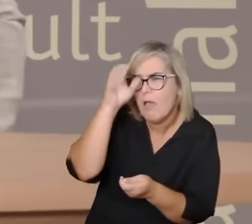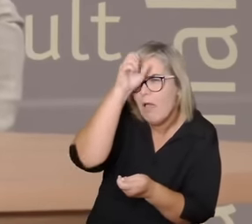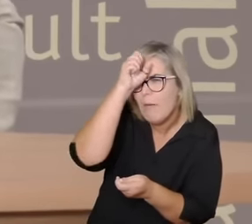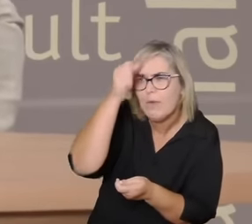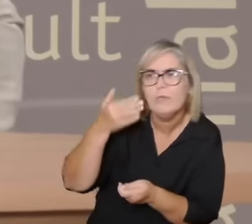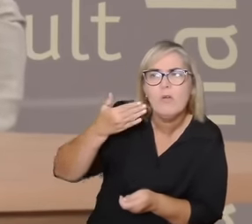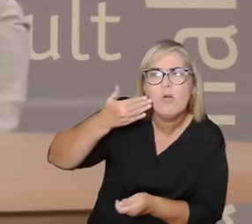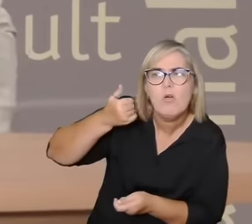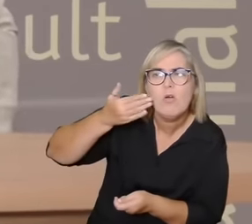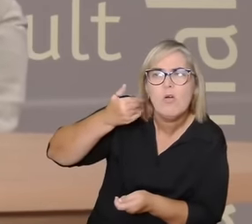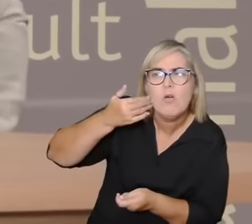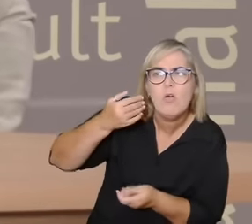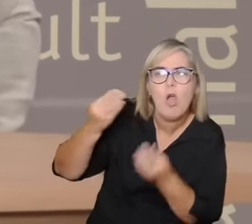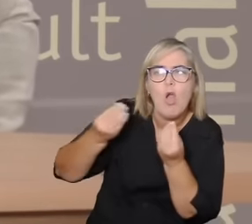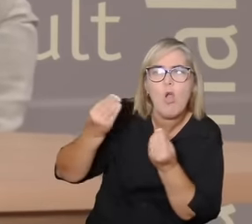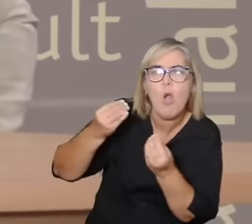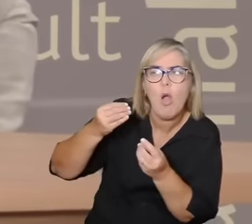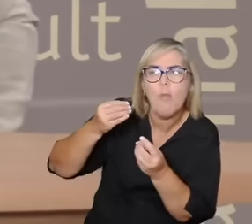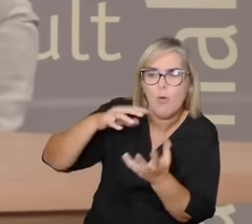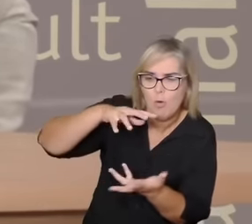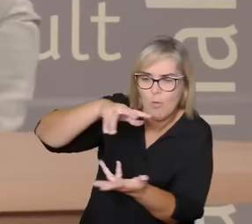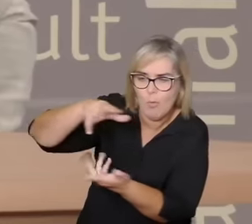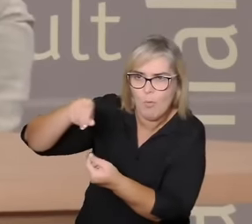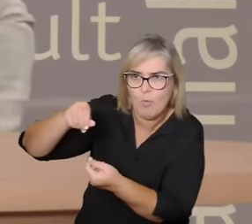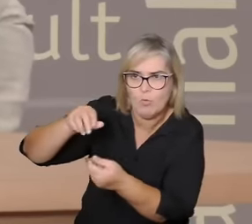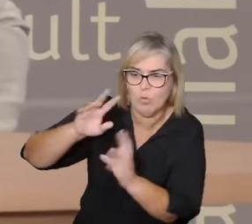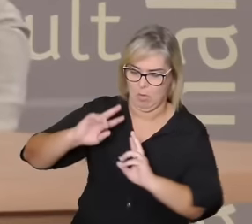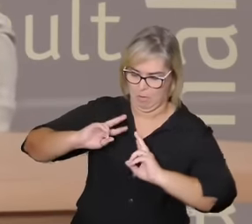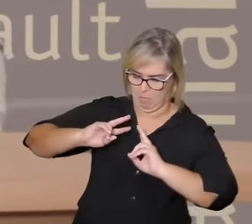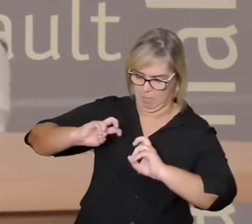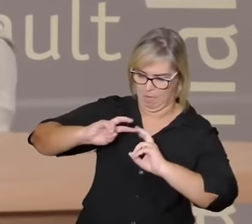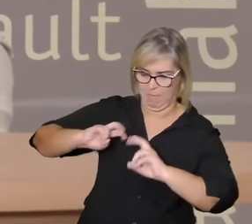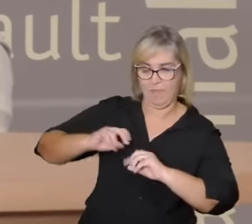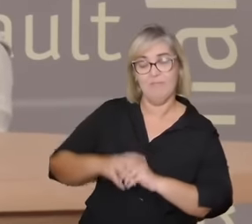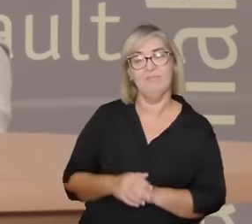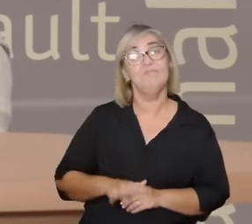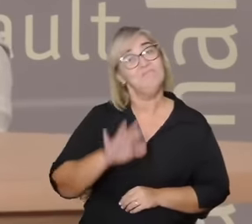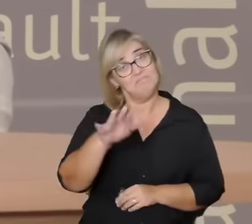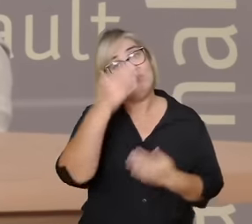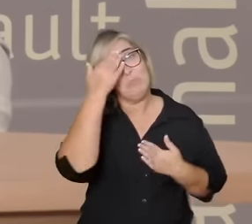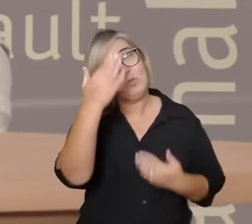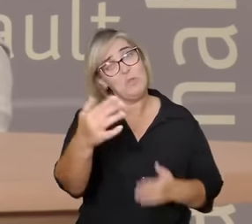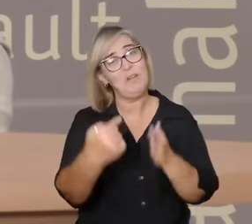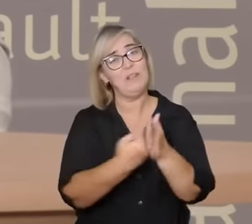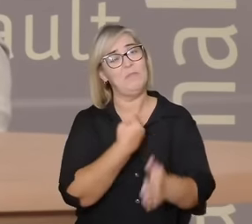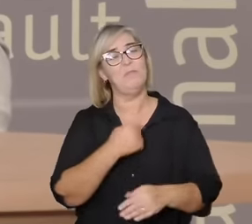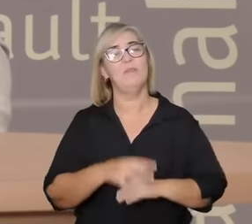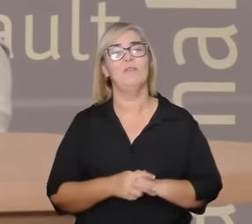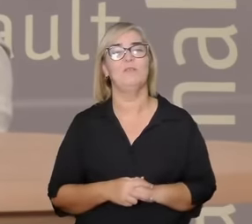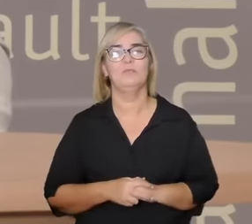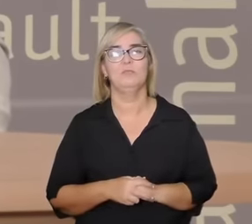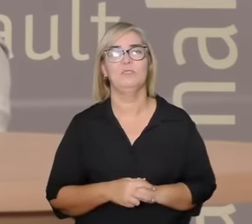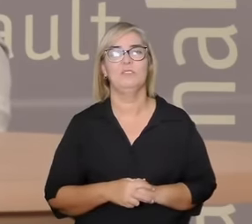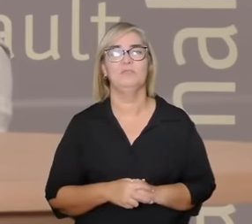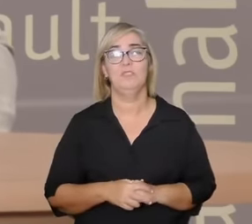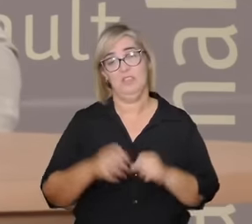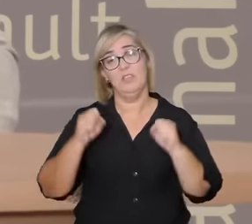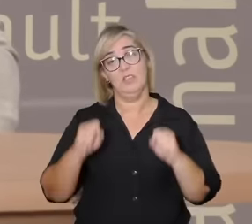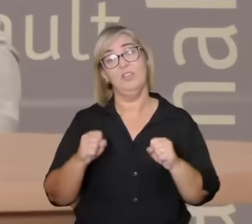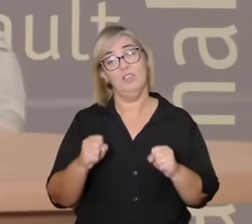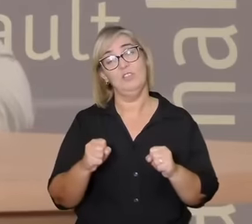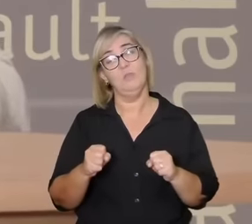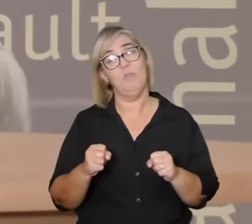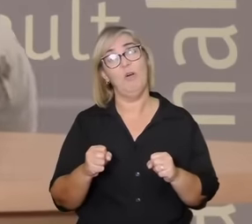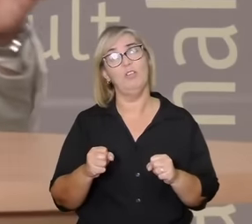conosco e com o mundo então obrigado por essa questão é isso a gente pode recolocar o lugar do